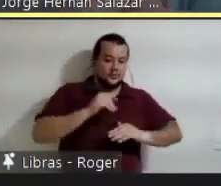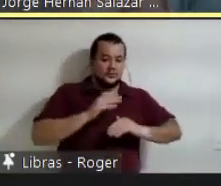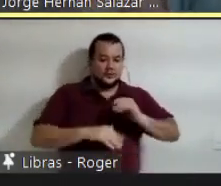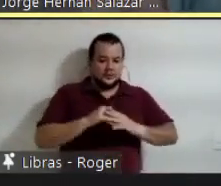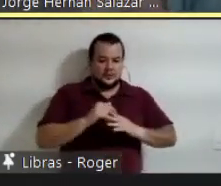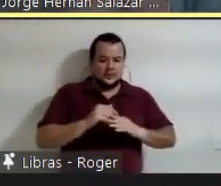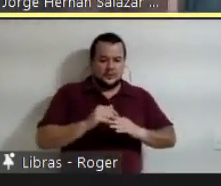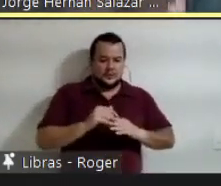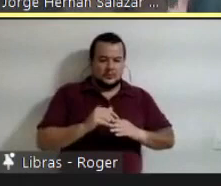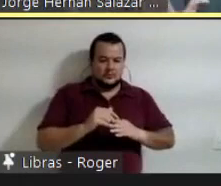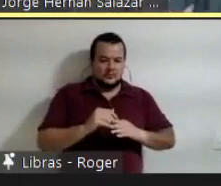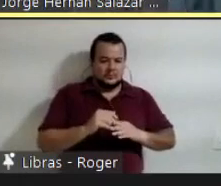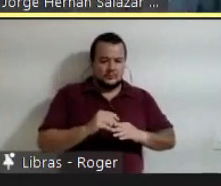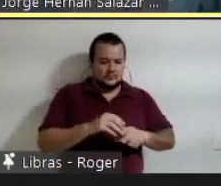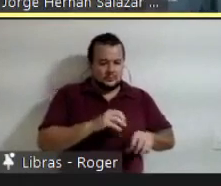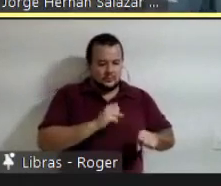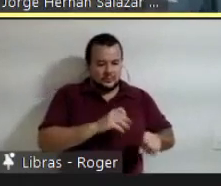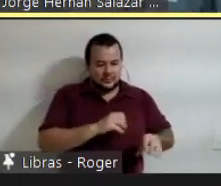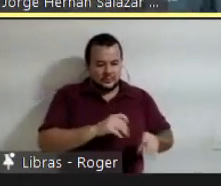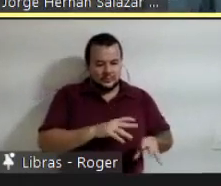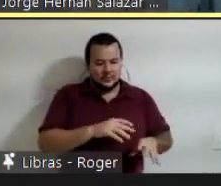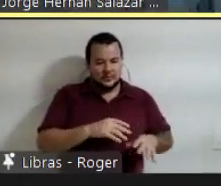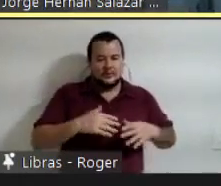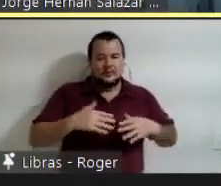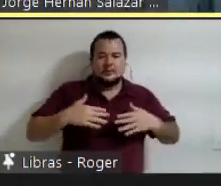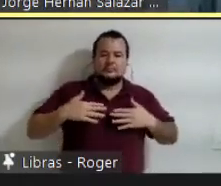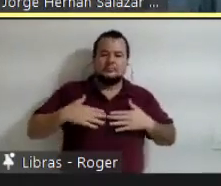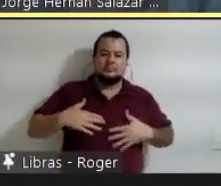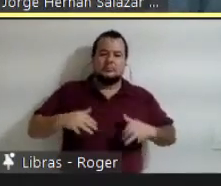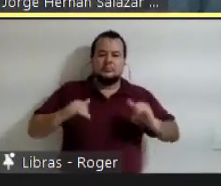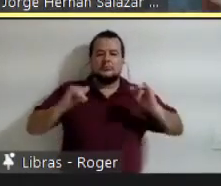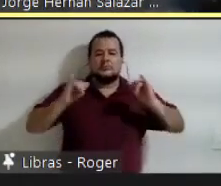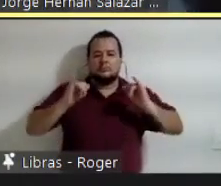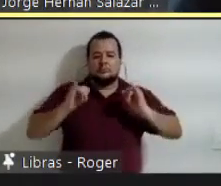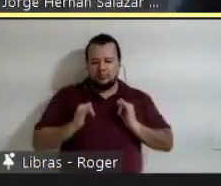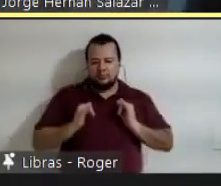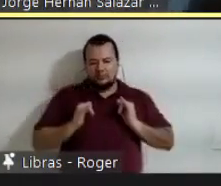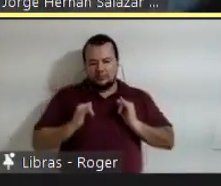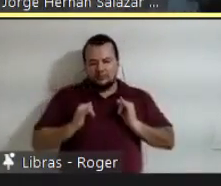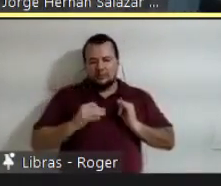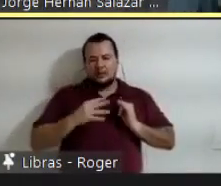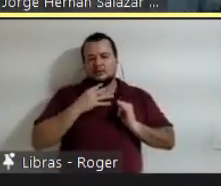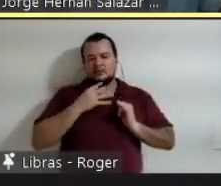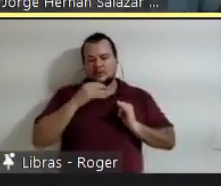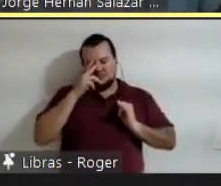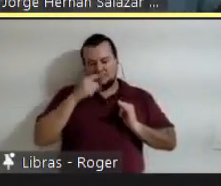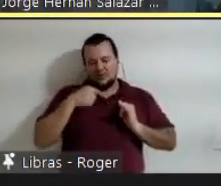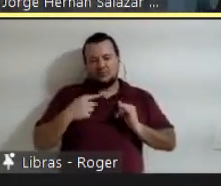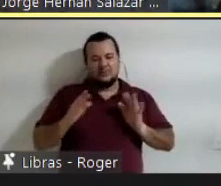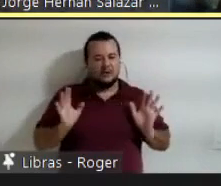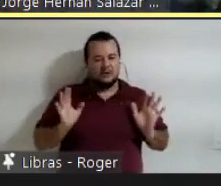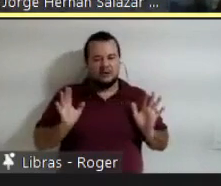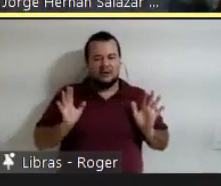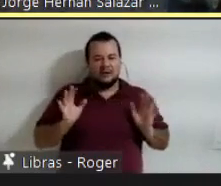conhecimento já adquirido, e evita a incomodidade, eu não estou...